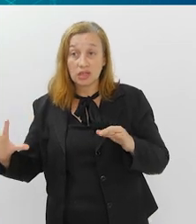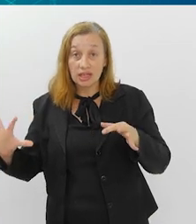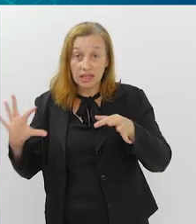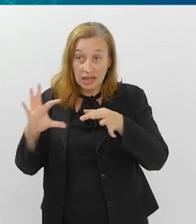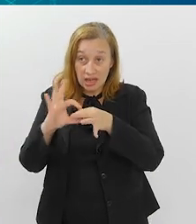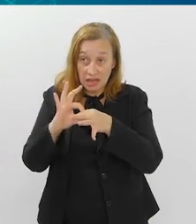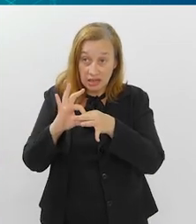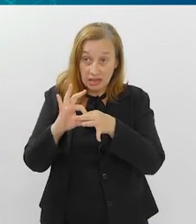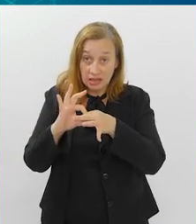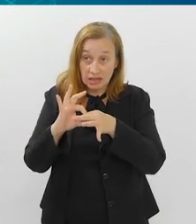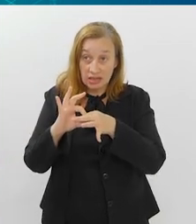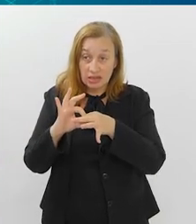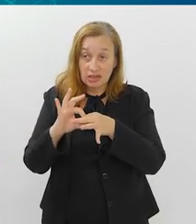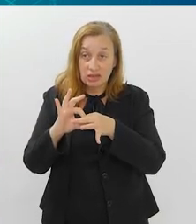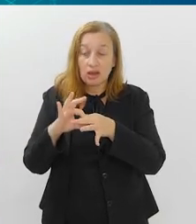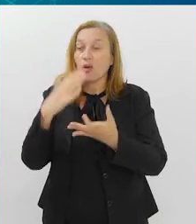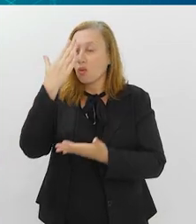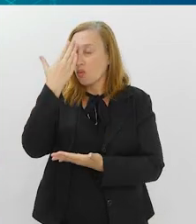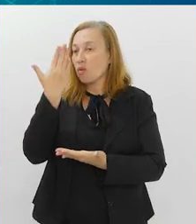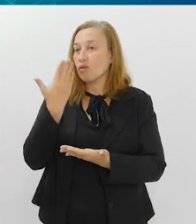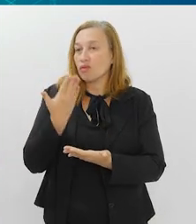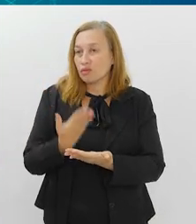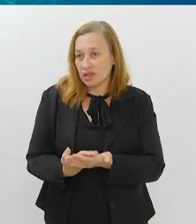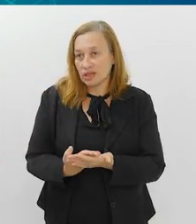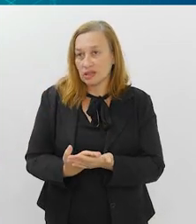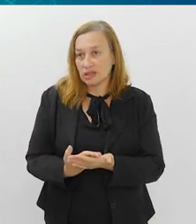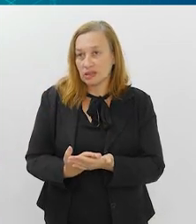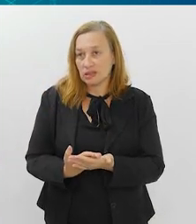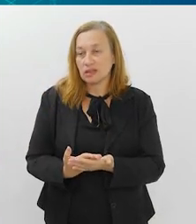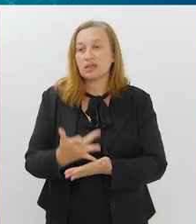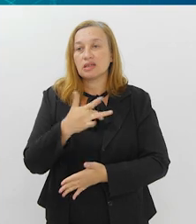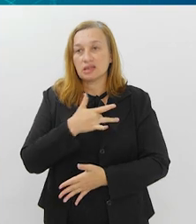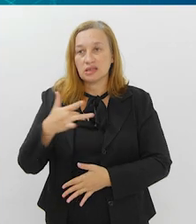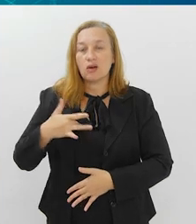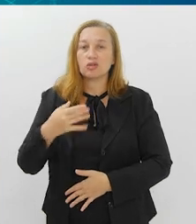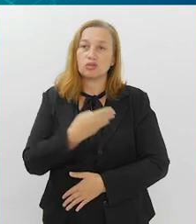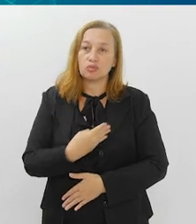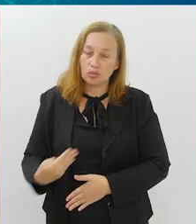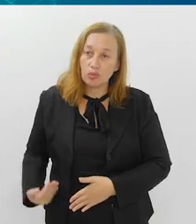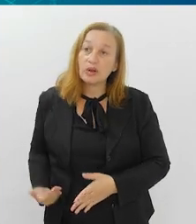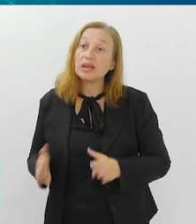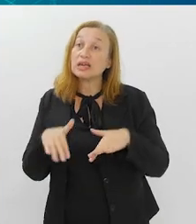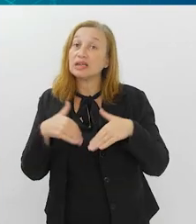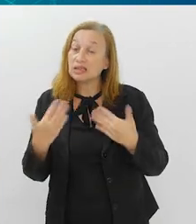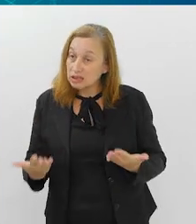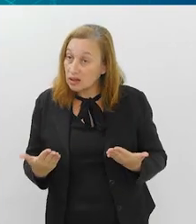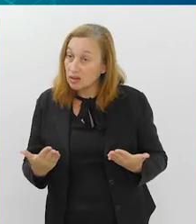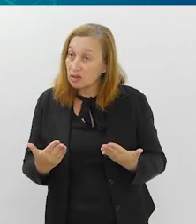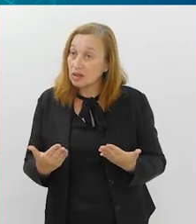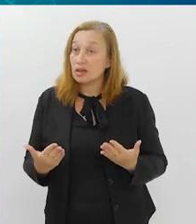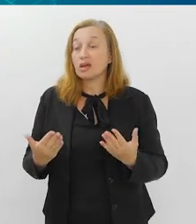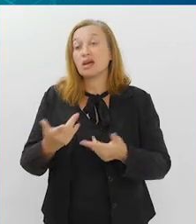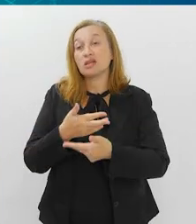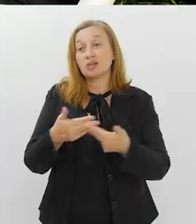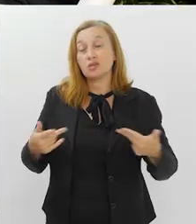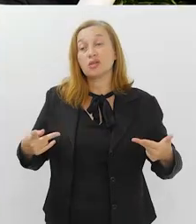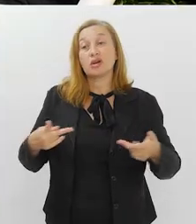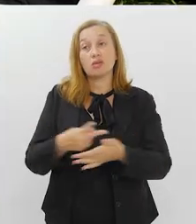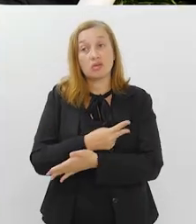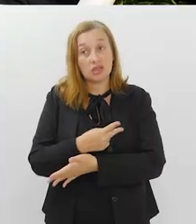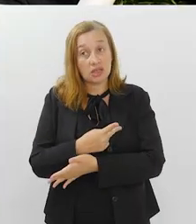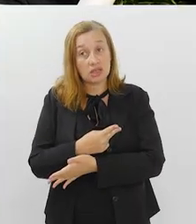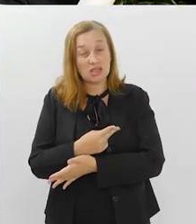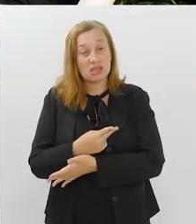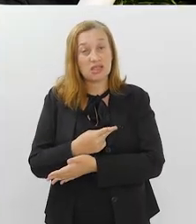anda ali pau a pau é a confiança na saúde pública. Então, essas coisas que acabam